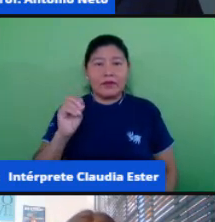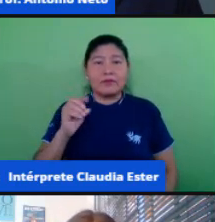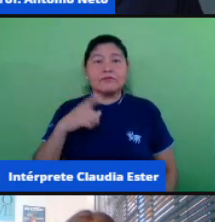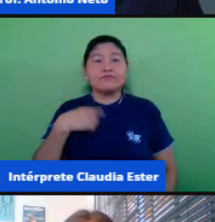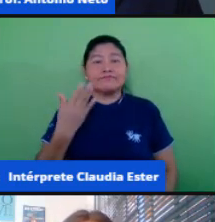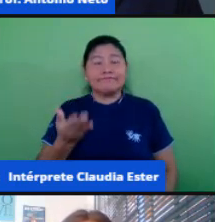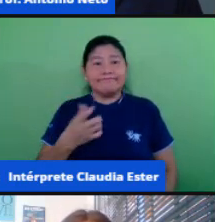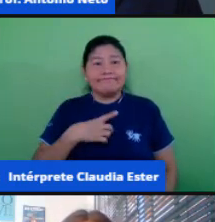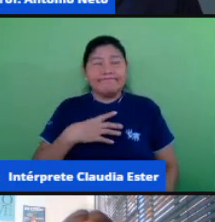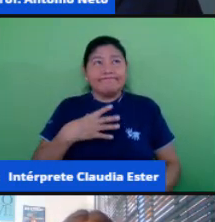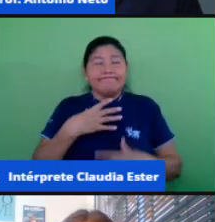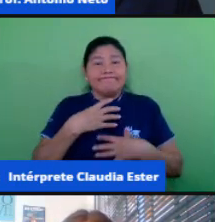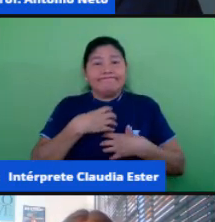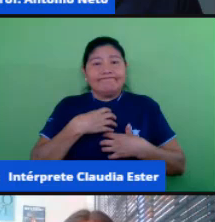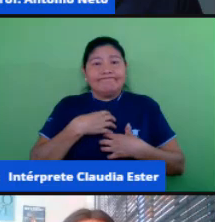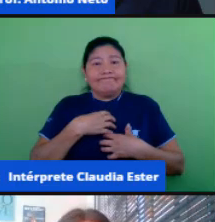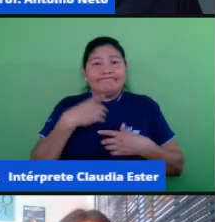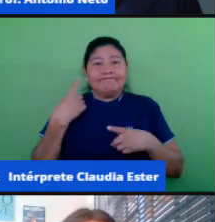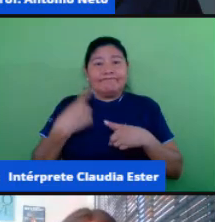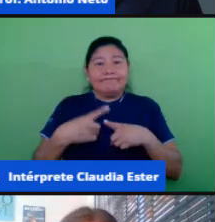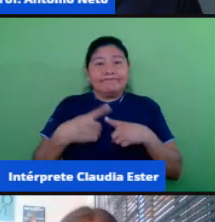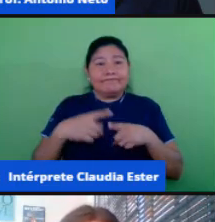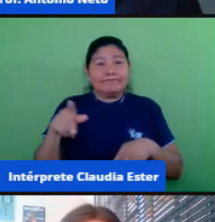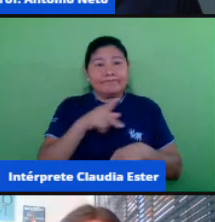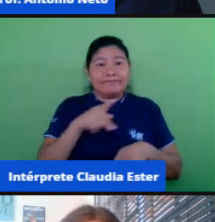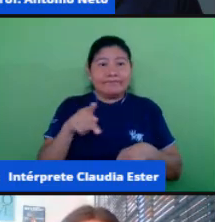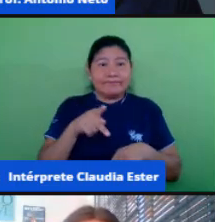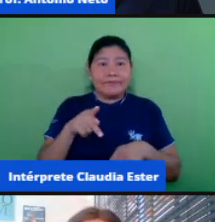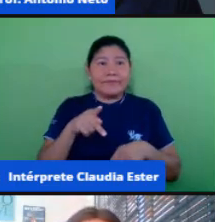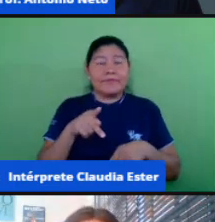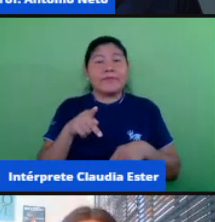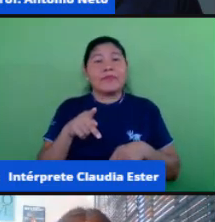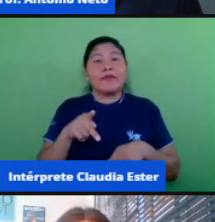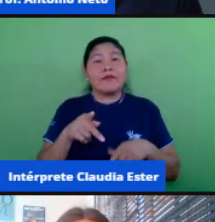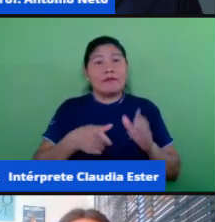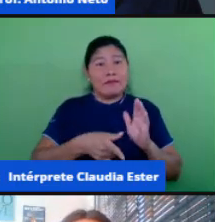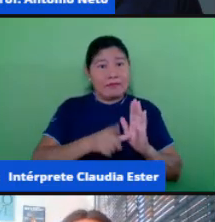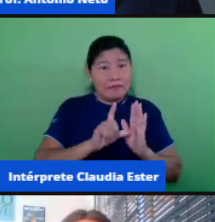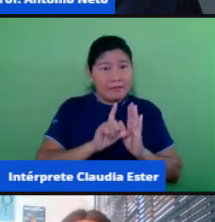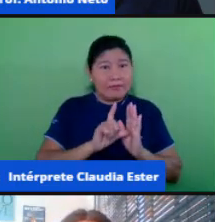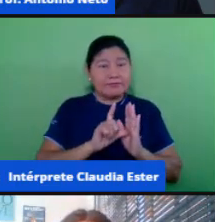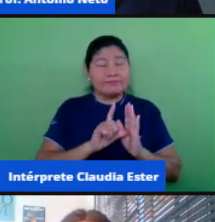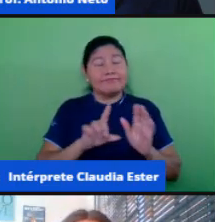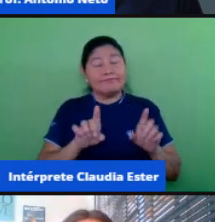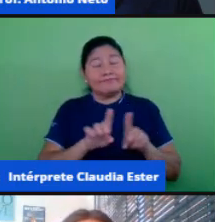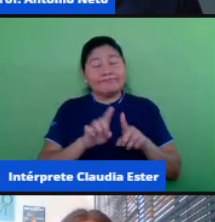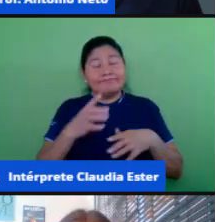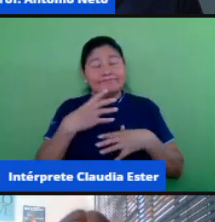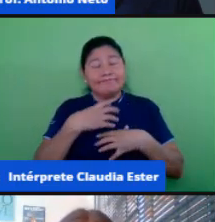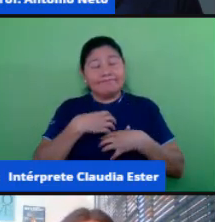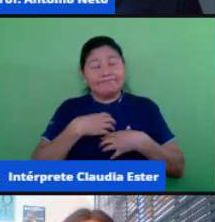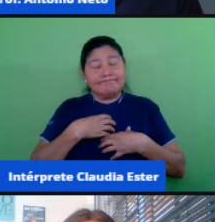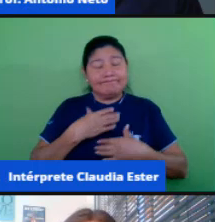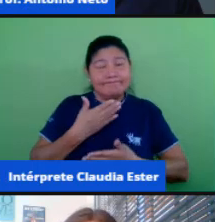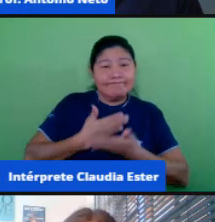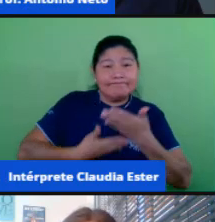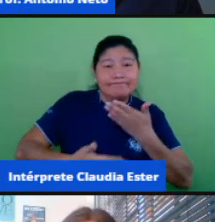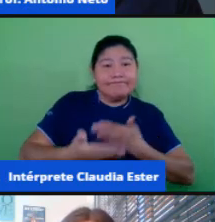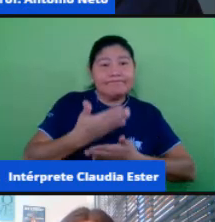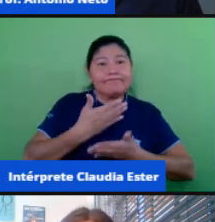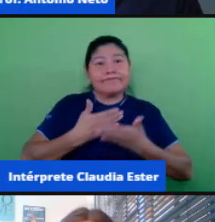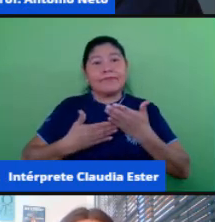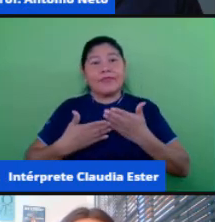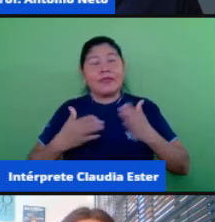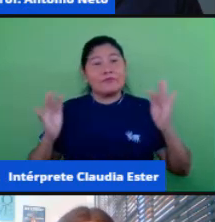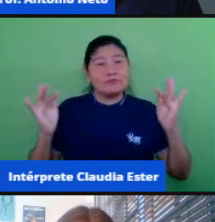por ele ter sido muito importante na nossa equipe, nos nossos diálogos, né,